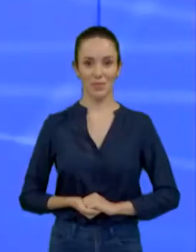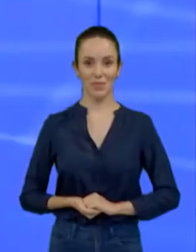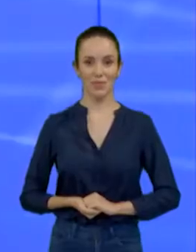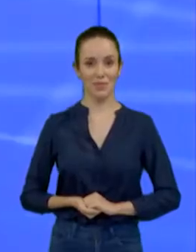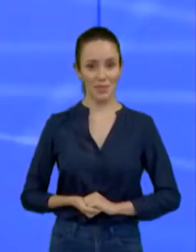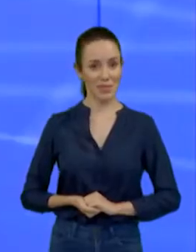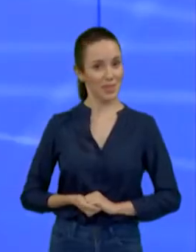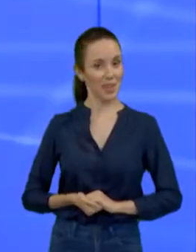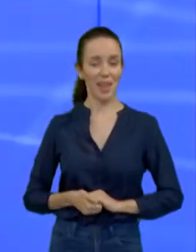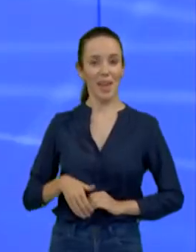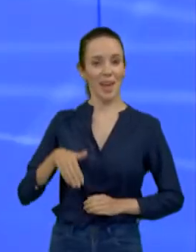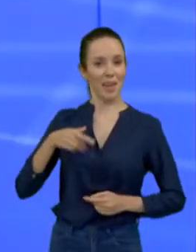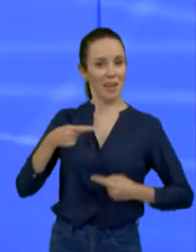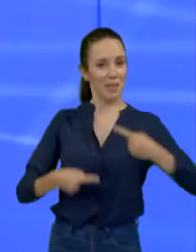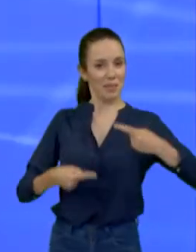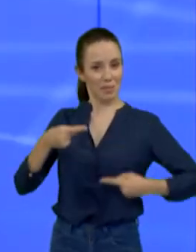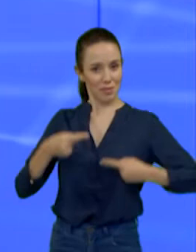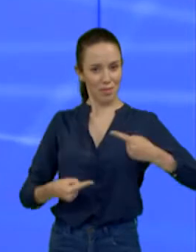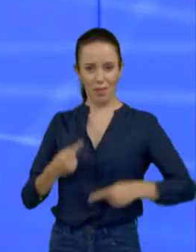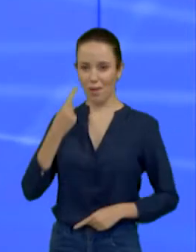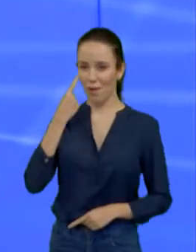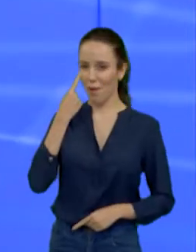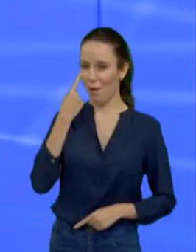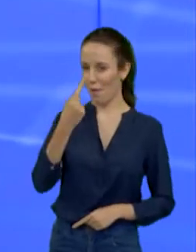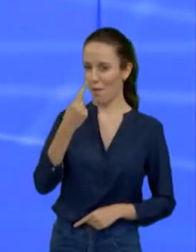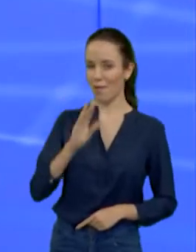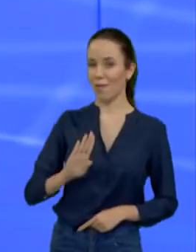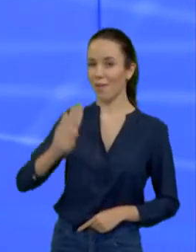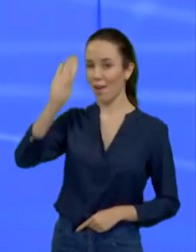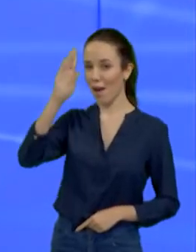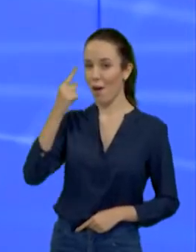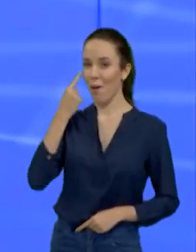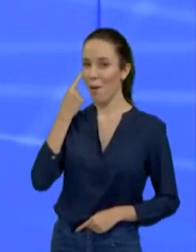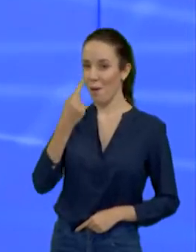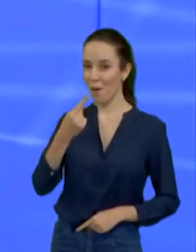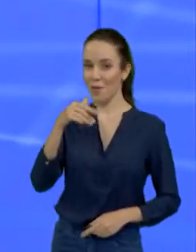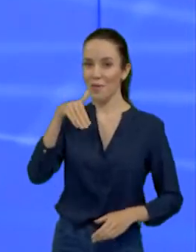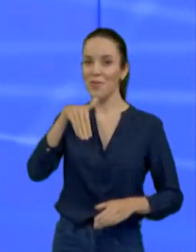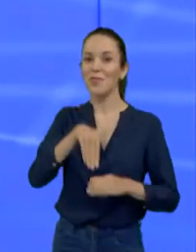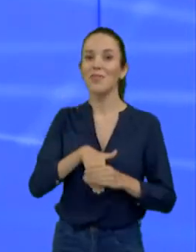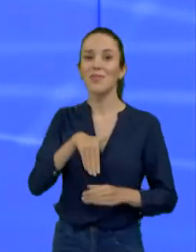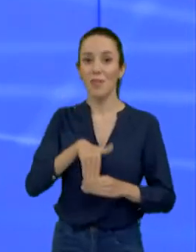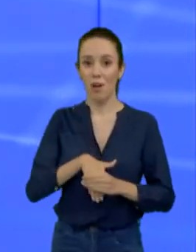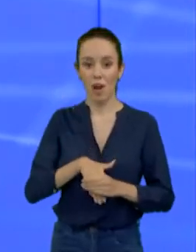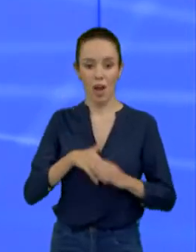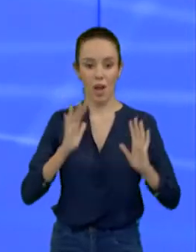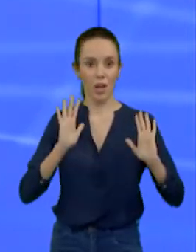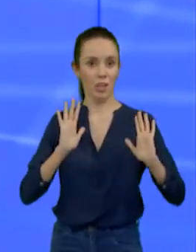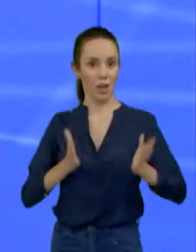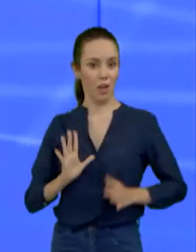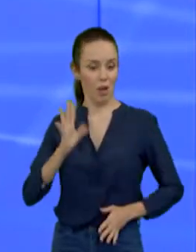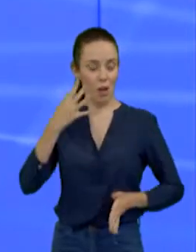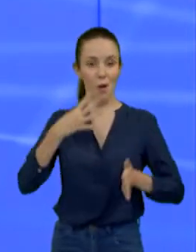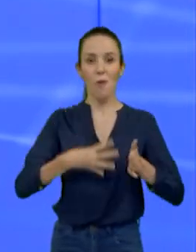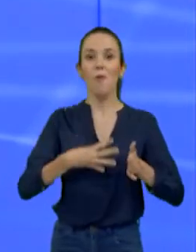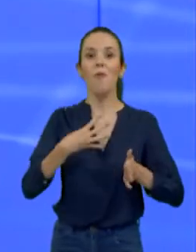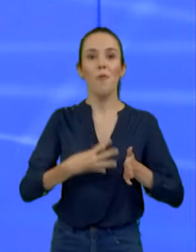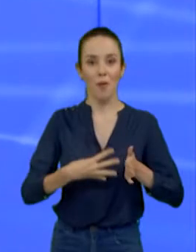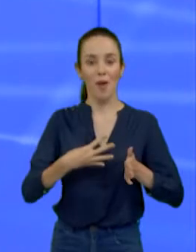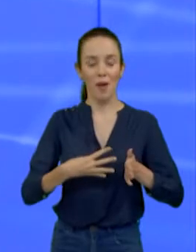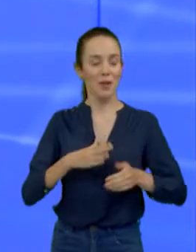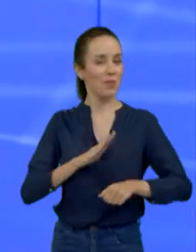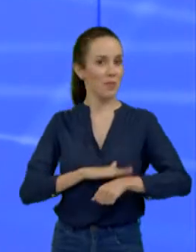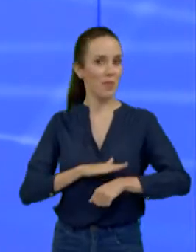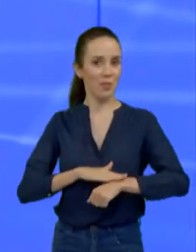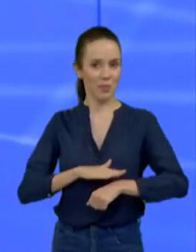Eleições 2020, olho no candidato, olho no voto. Chegamos ao quarto bloco do debate com os candidatos a